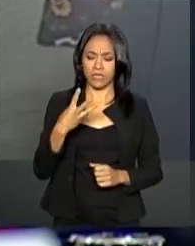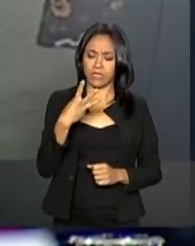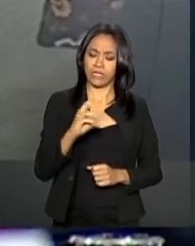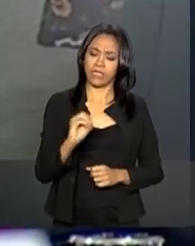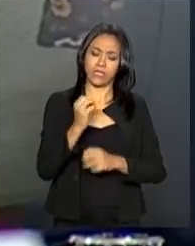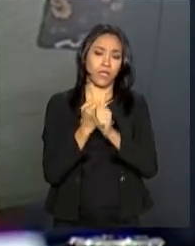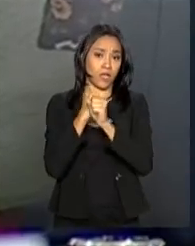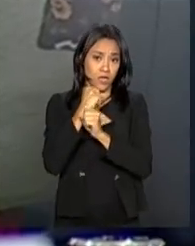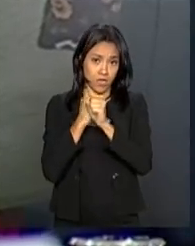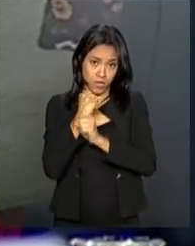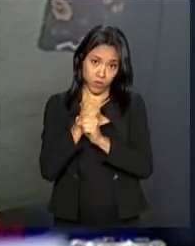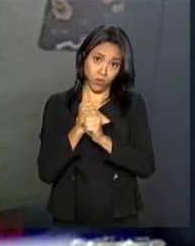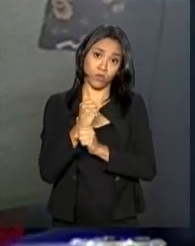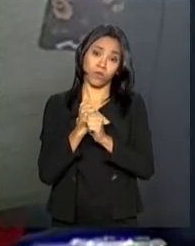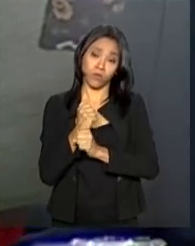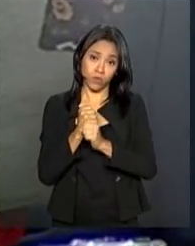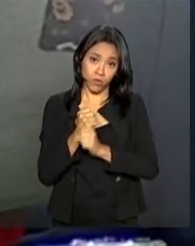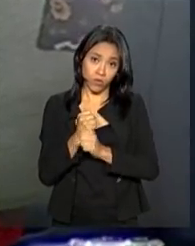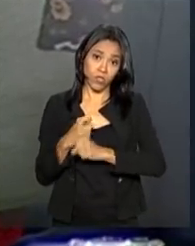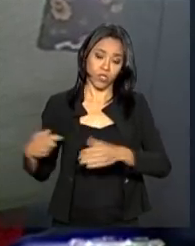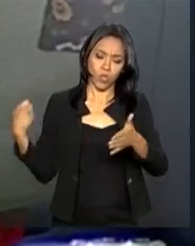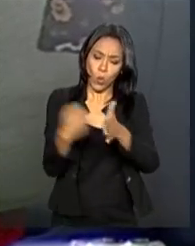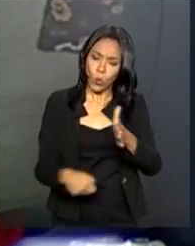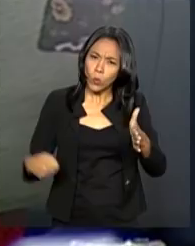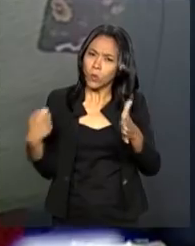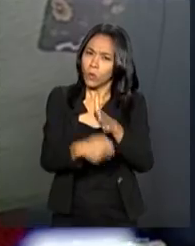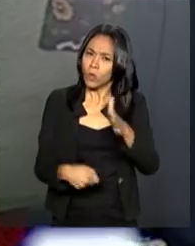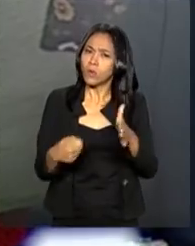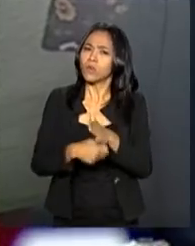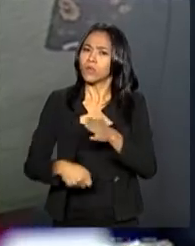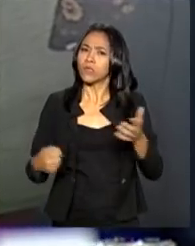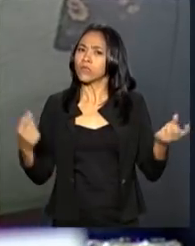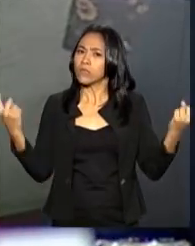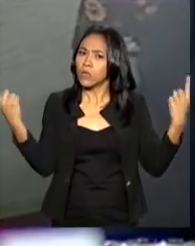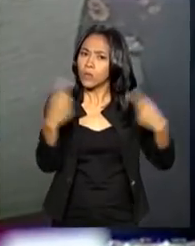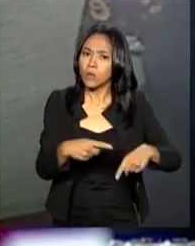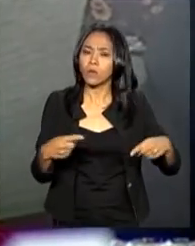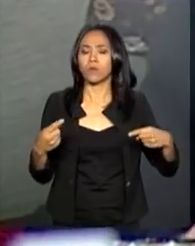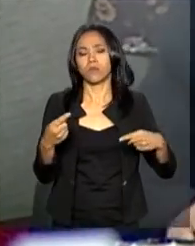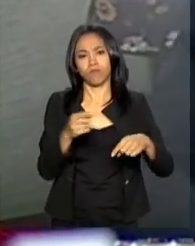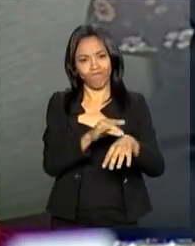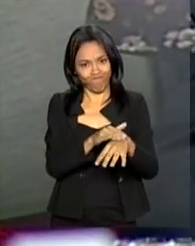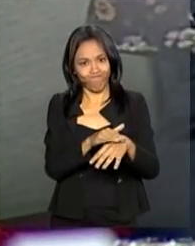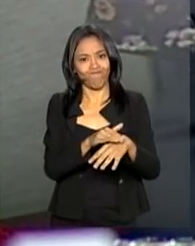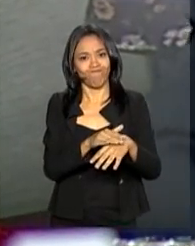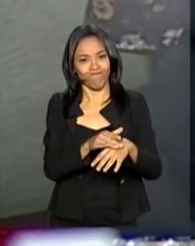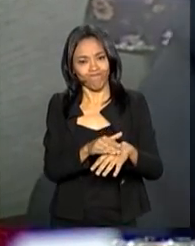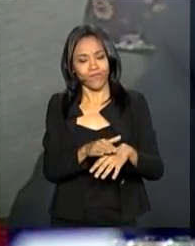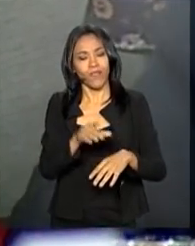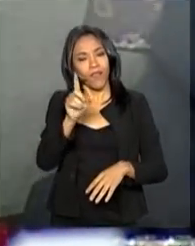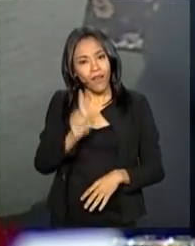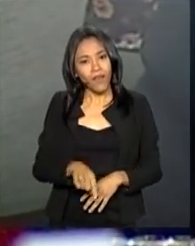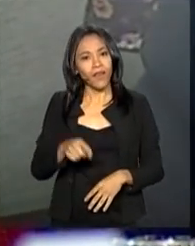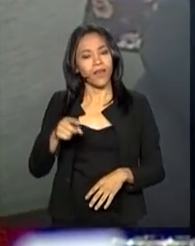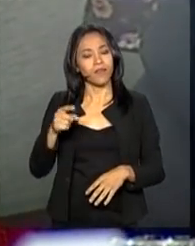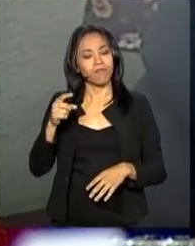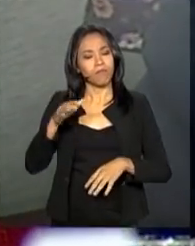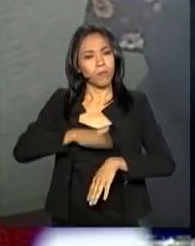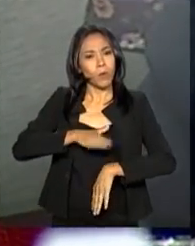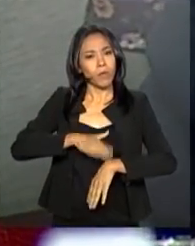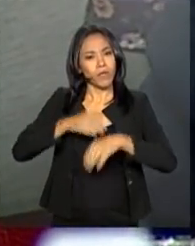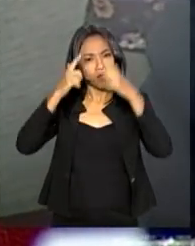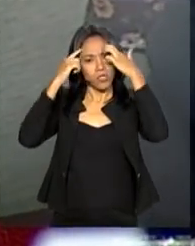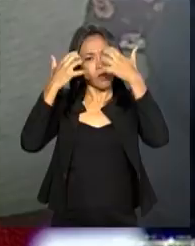anos de luta contra a doença, é um momento de uma grande reflexão